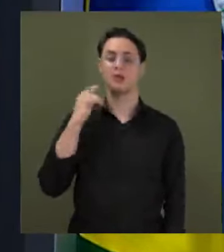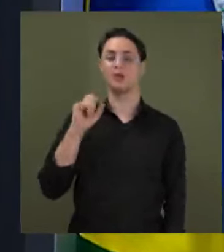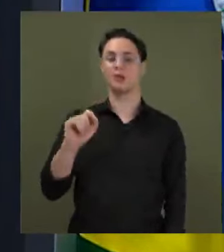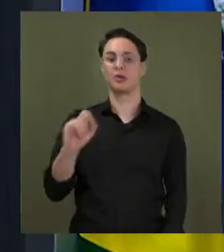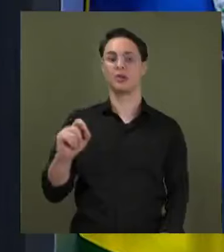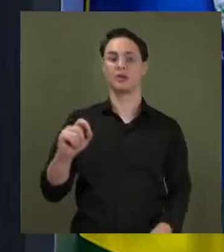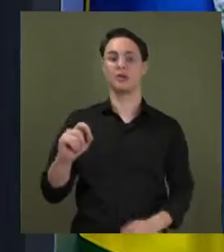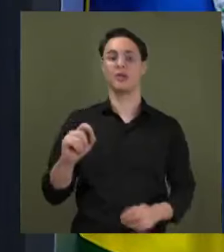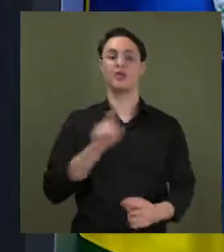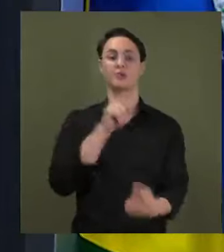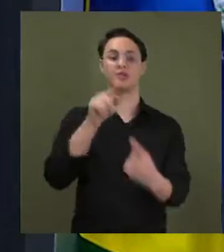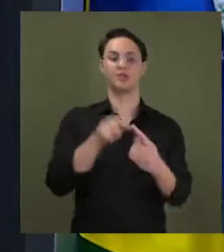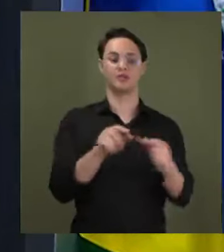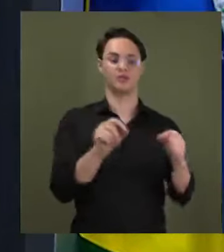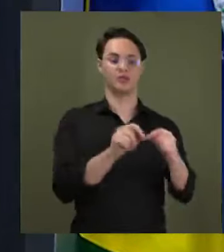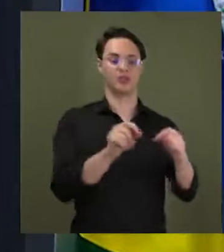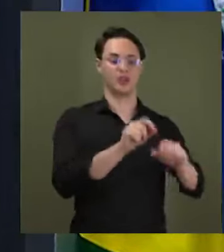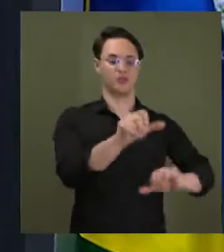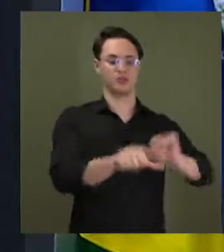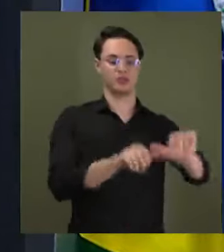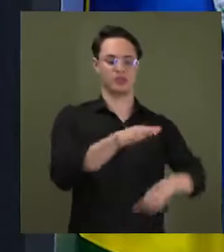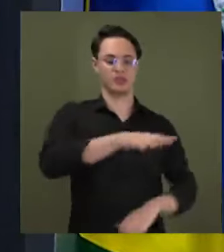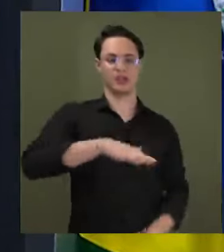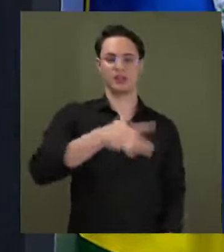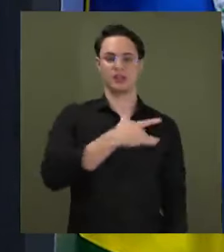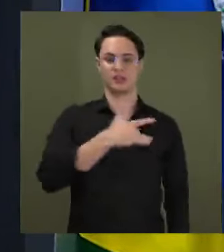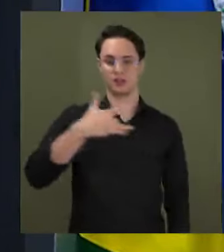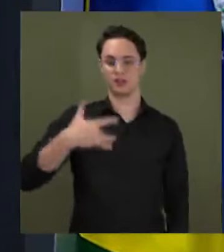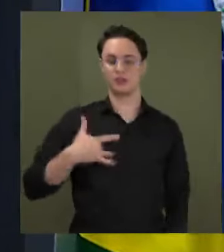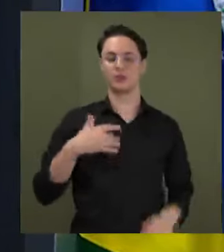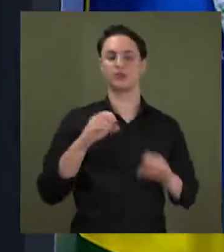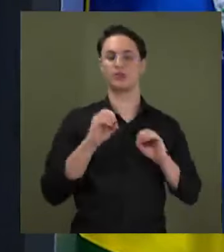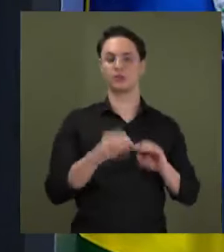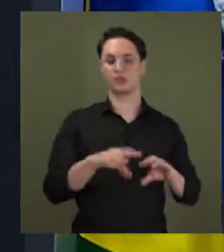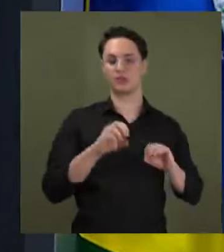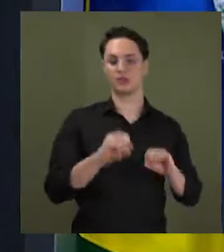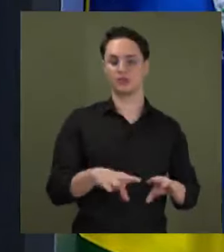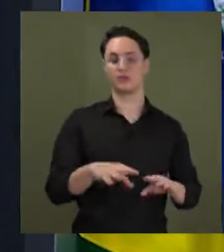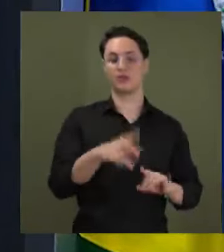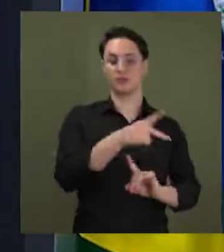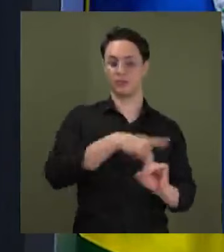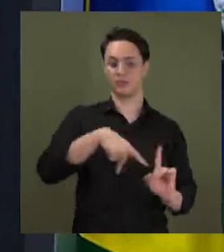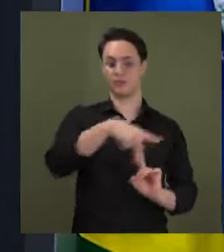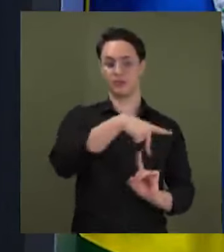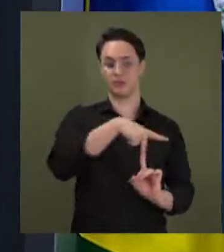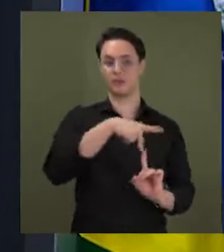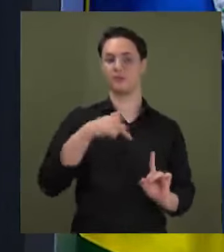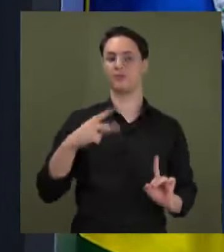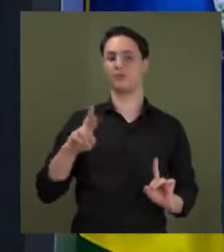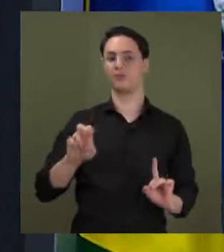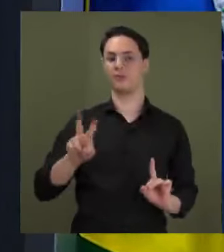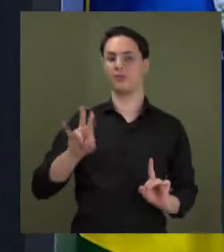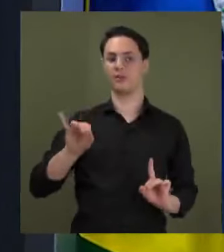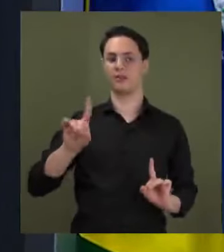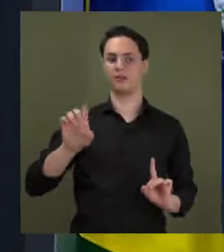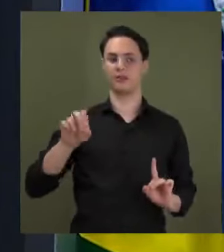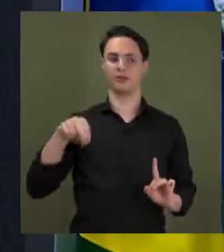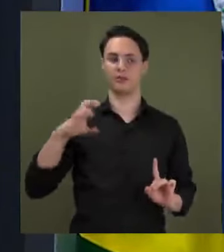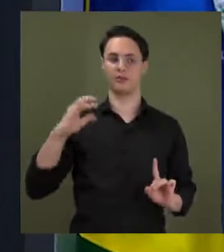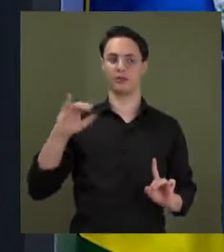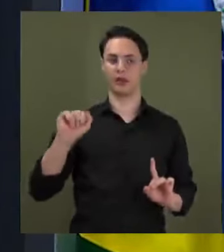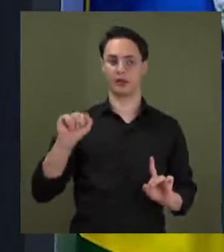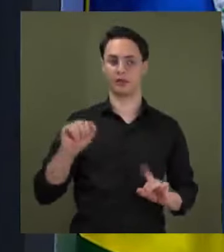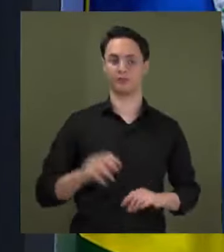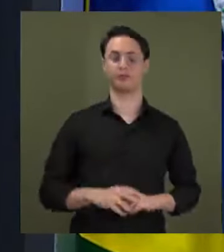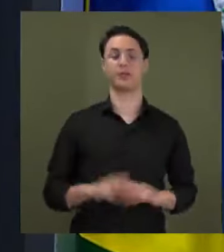da gestão pública na área da saúde, da educação, da previdência. O Pronto Tocantins está habilitado em mais